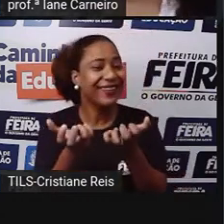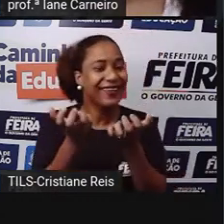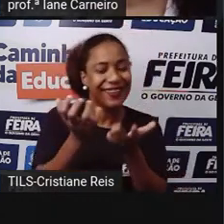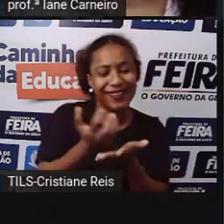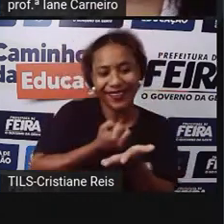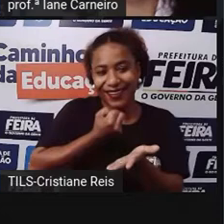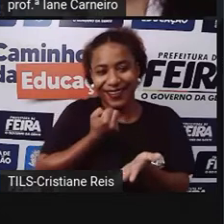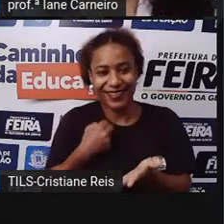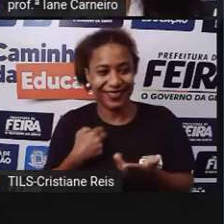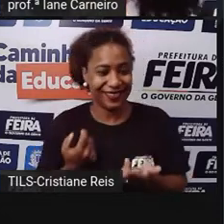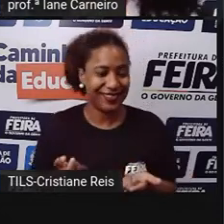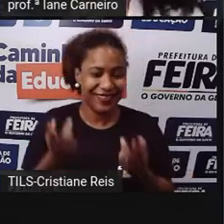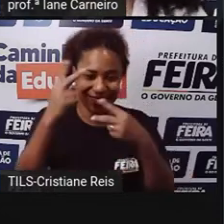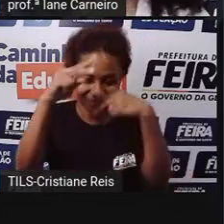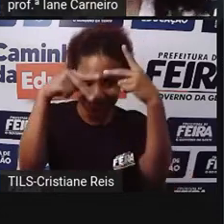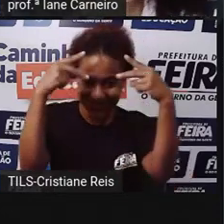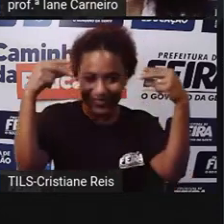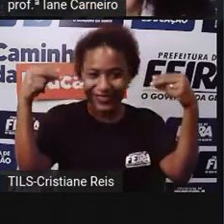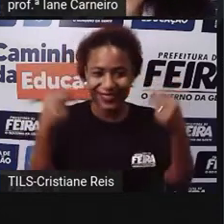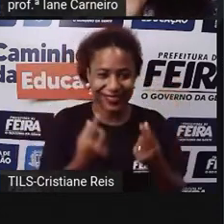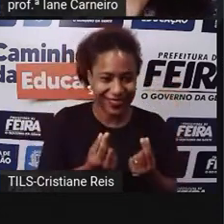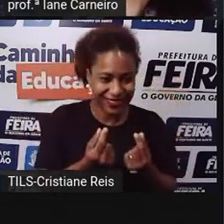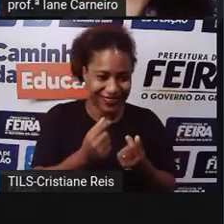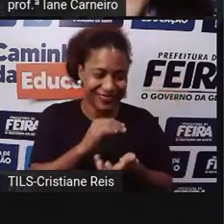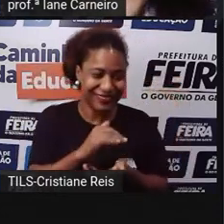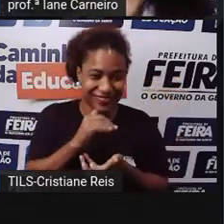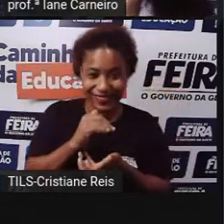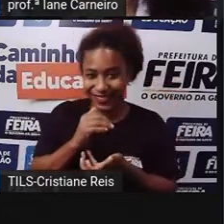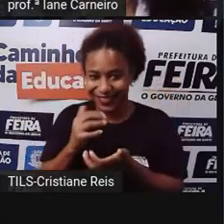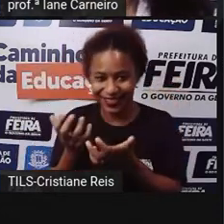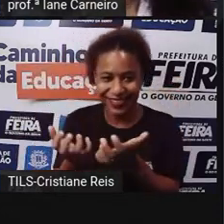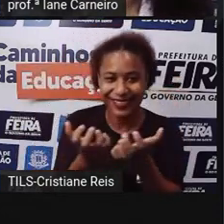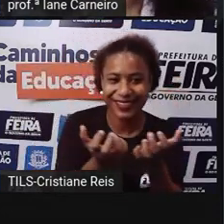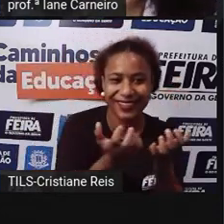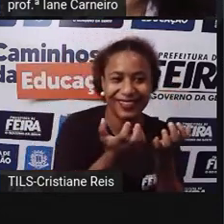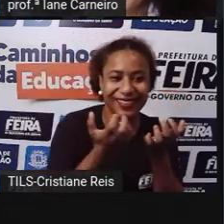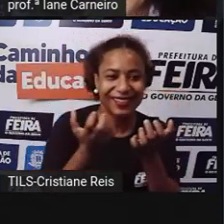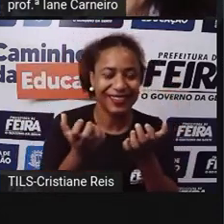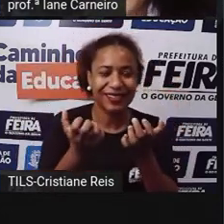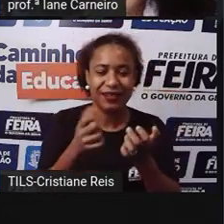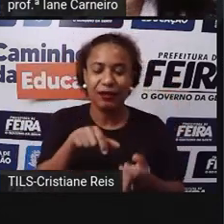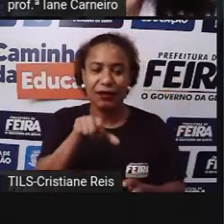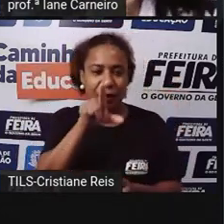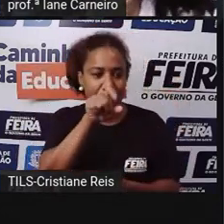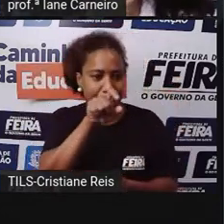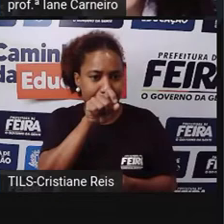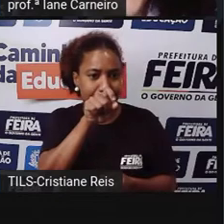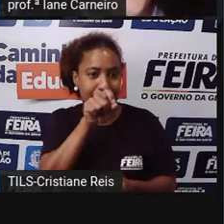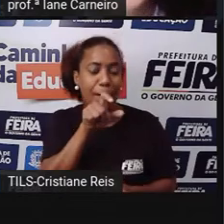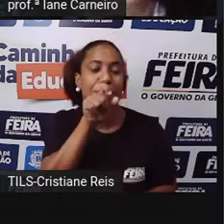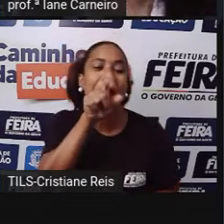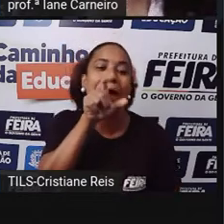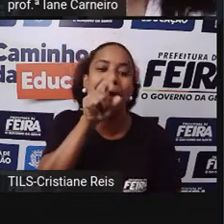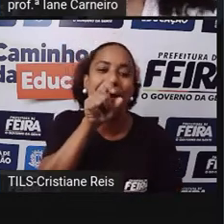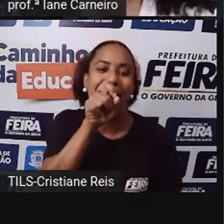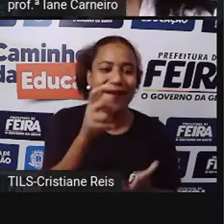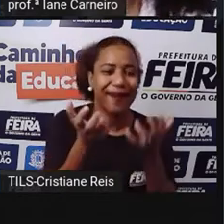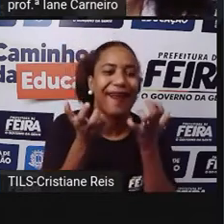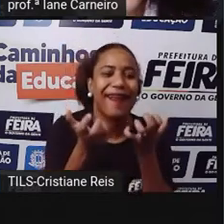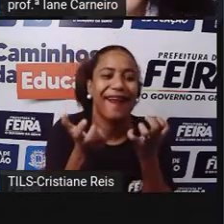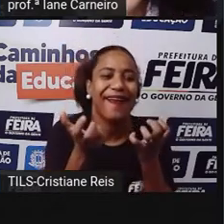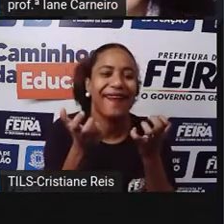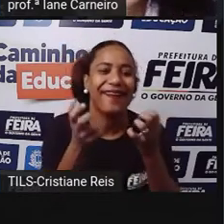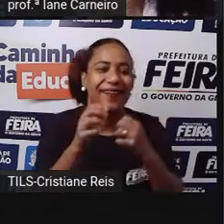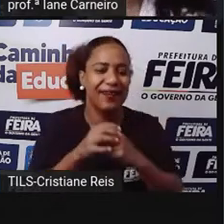baratinha que tem fita no cabelo e dinheiro na caixinha? O papagaio respondeu, eu quero! Dona